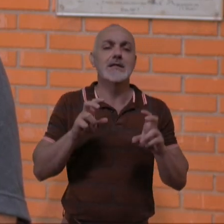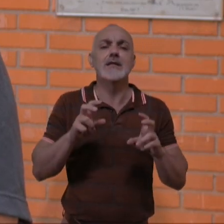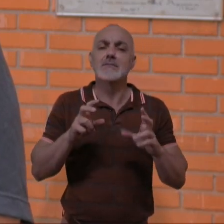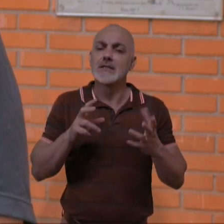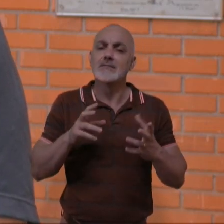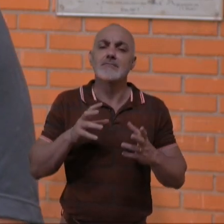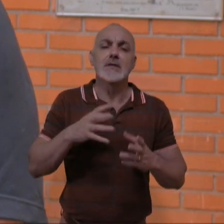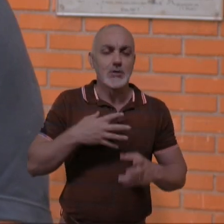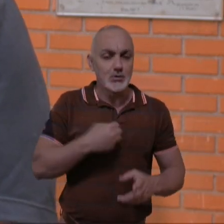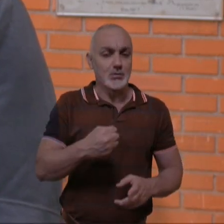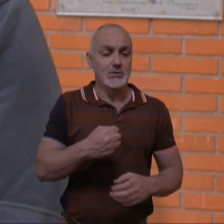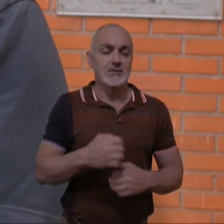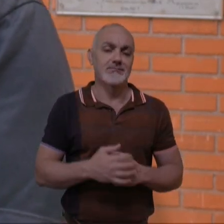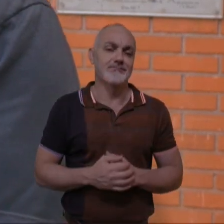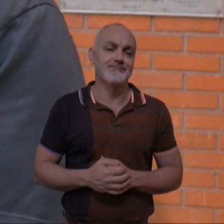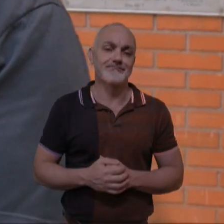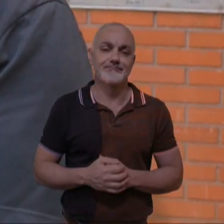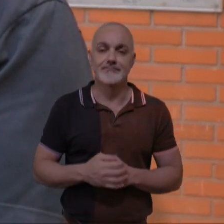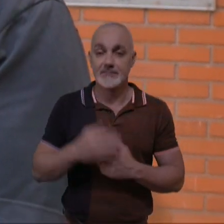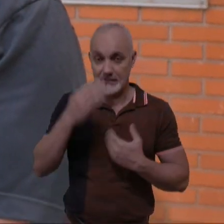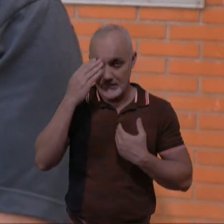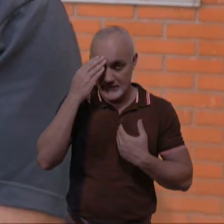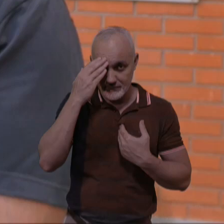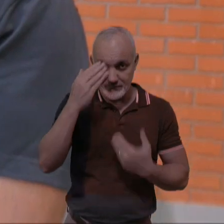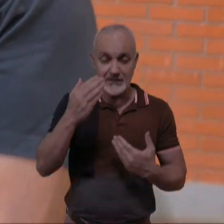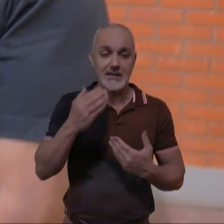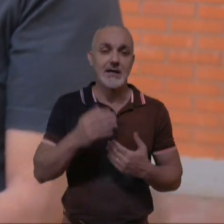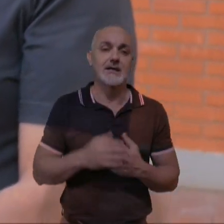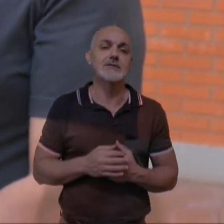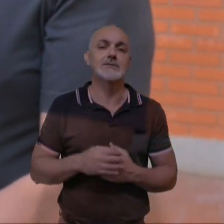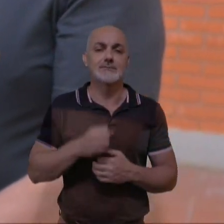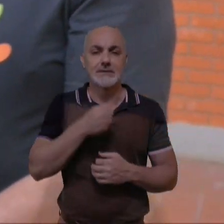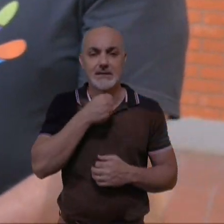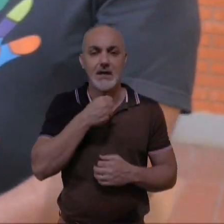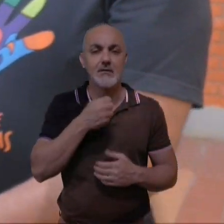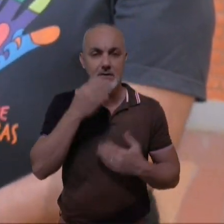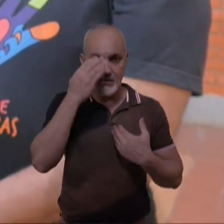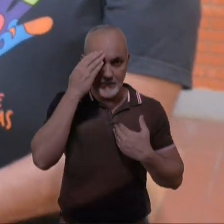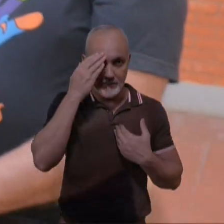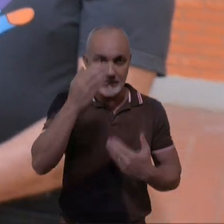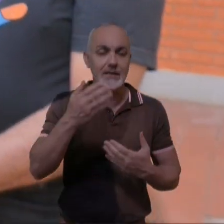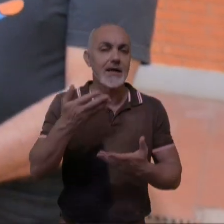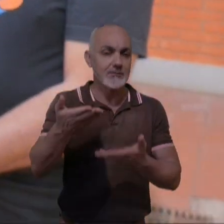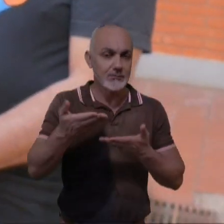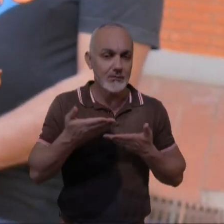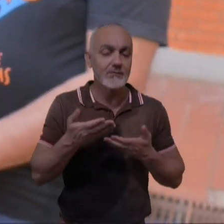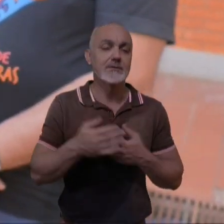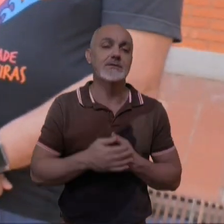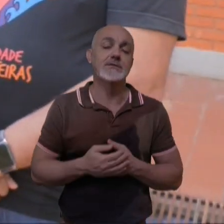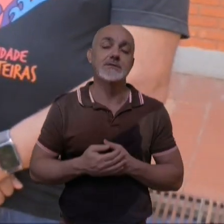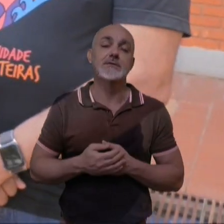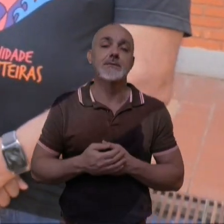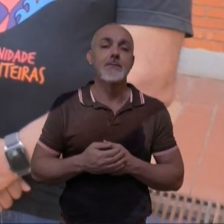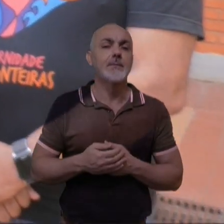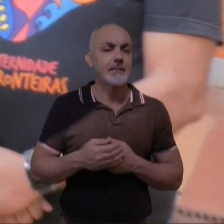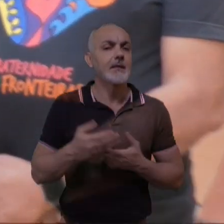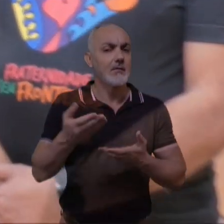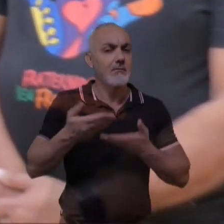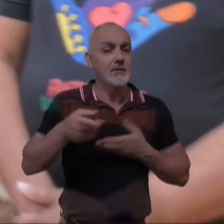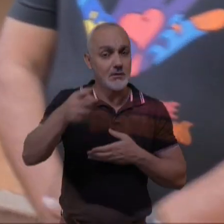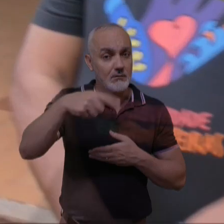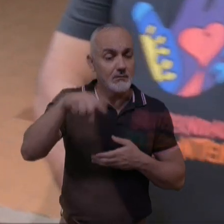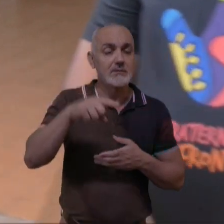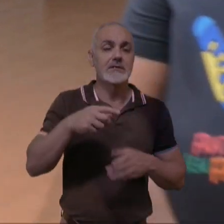suicídio. Muito obrigada, Wellington, pela entrevista. Muito obrigada pelo convite. E fica o convite para